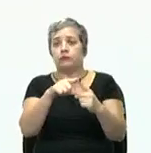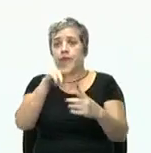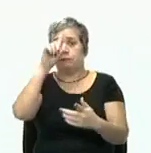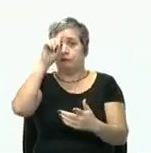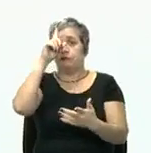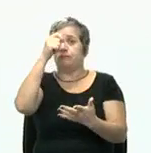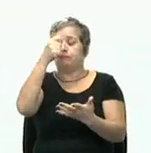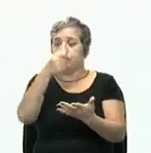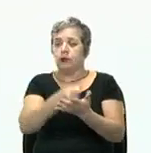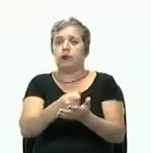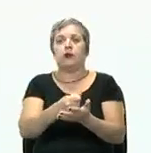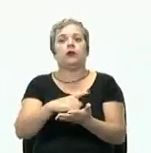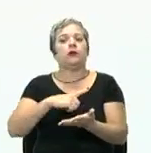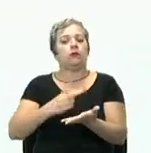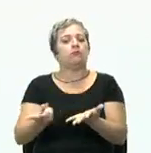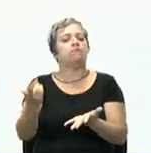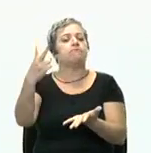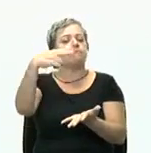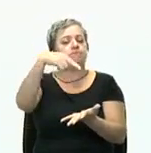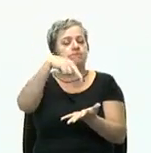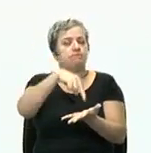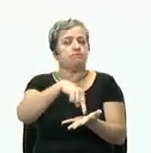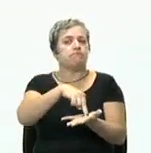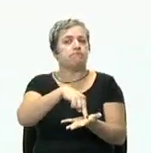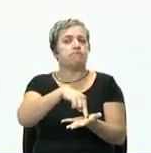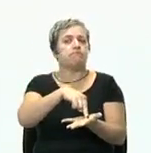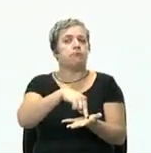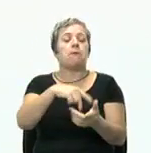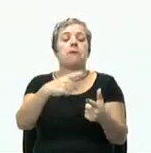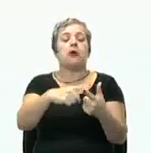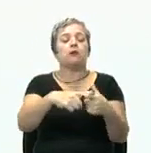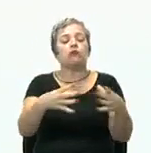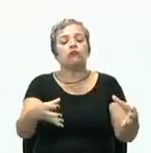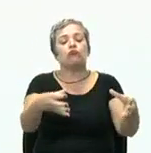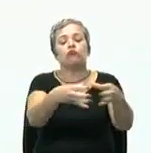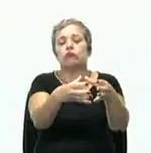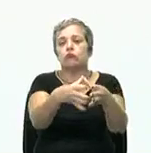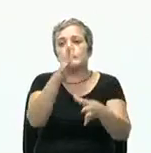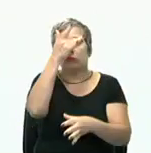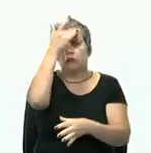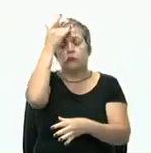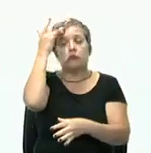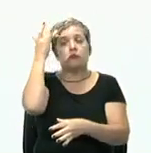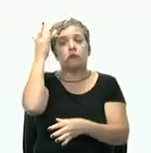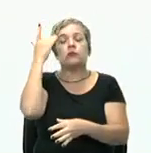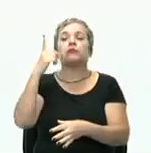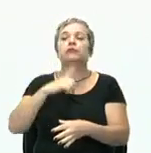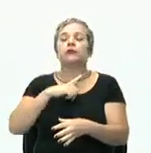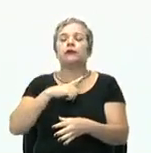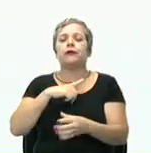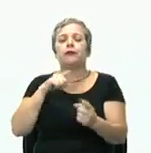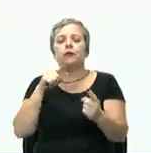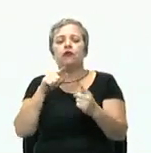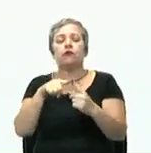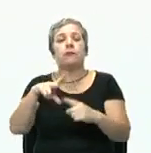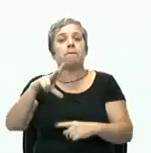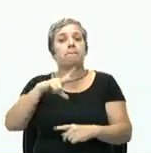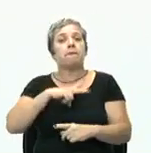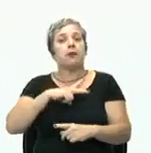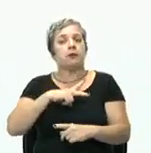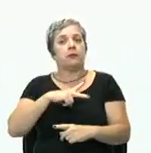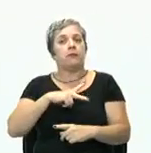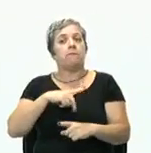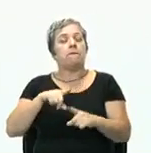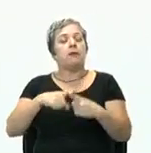decisão participativa. Por quê? Porque os grupos, as pessoas, têm objetivos pessoais e eles precisam